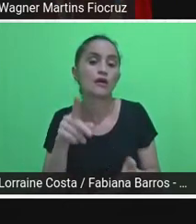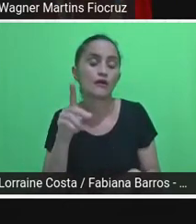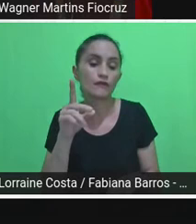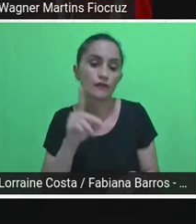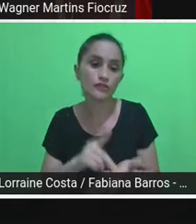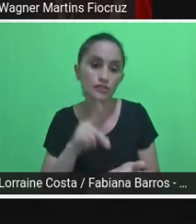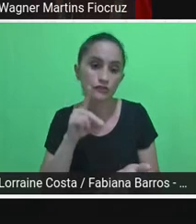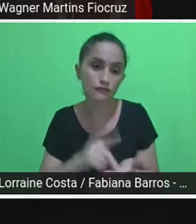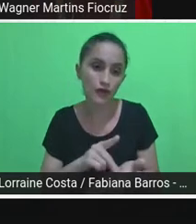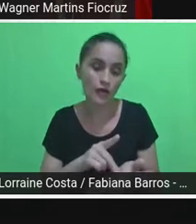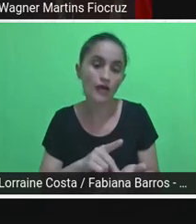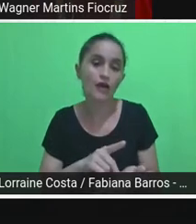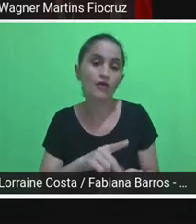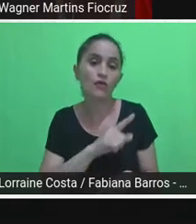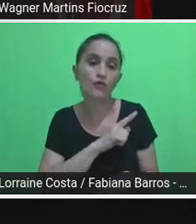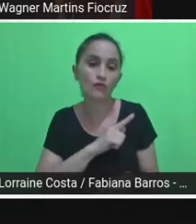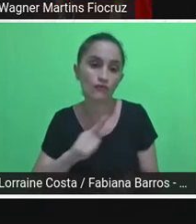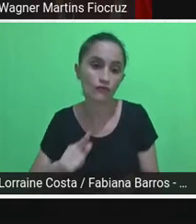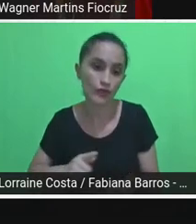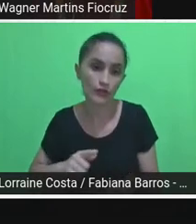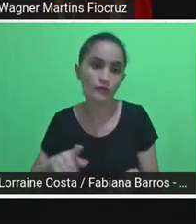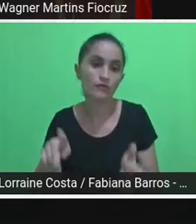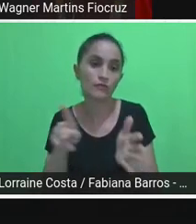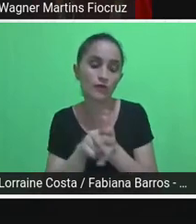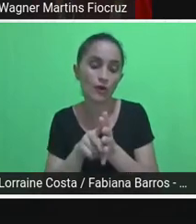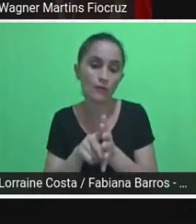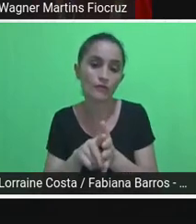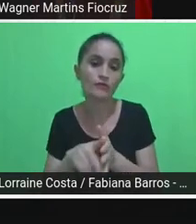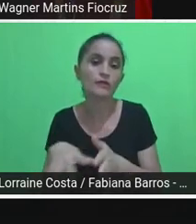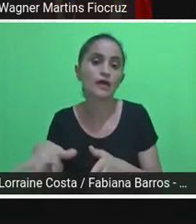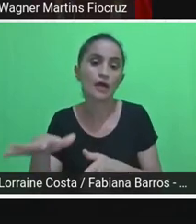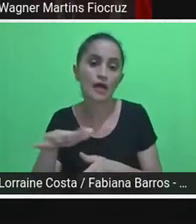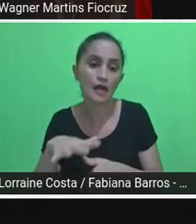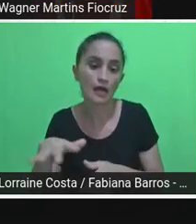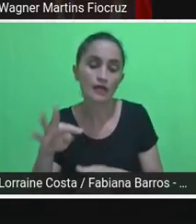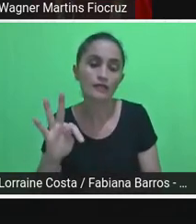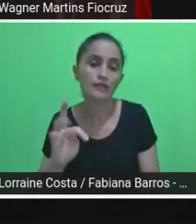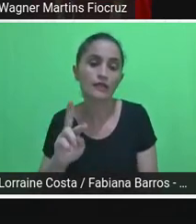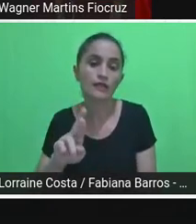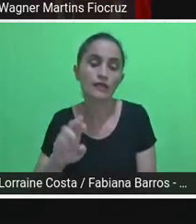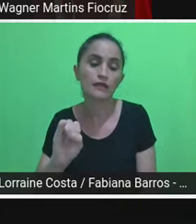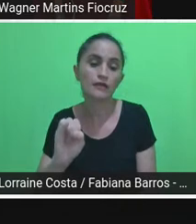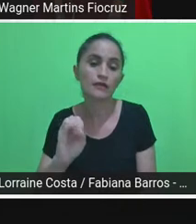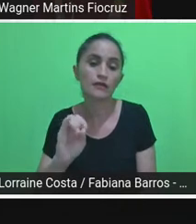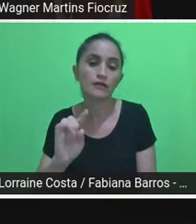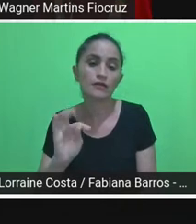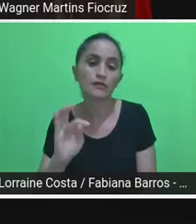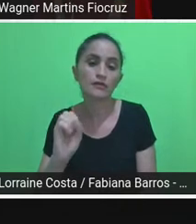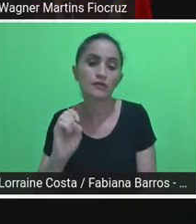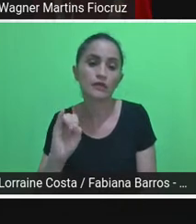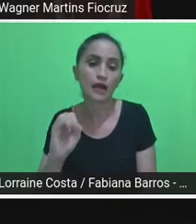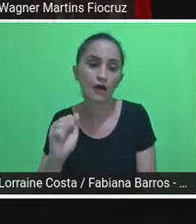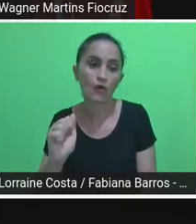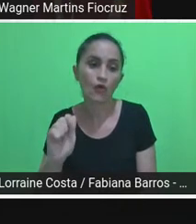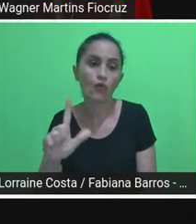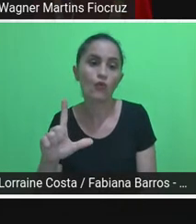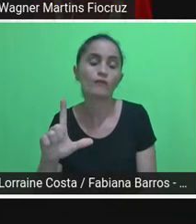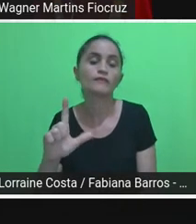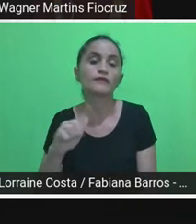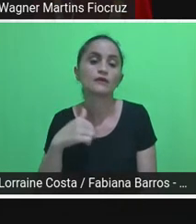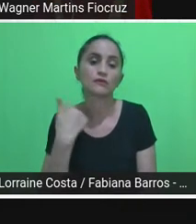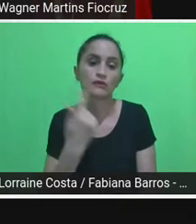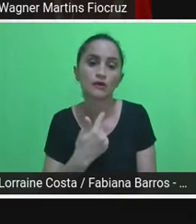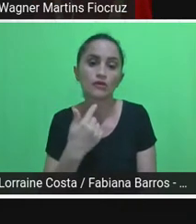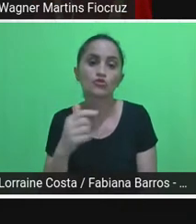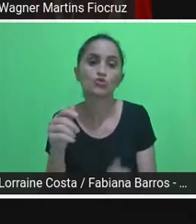feito em parceria com o Instituto Federal de Brasília, num território de